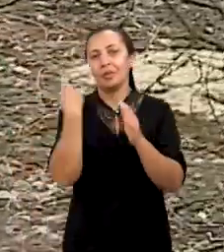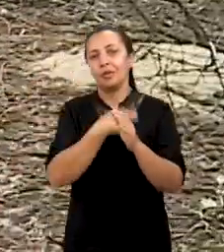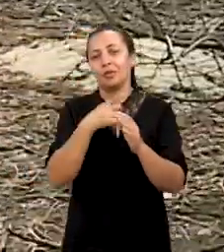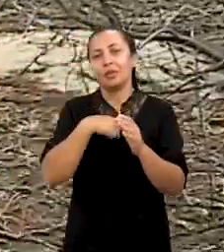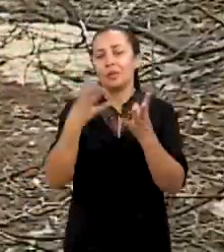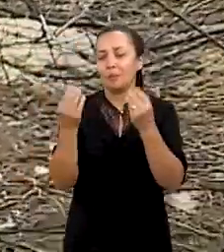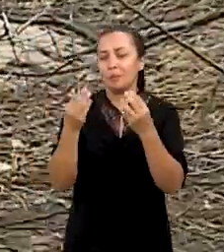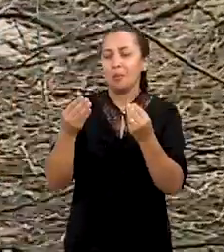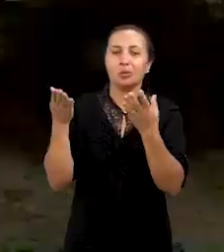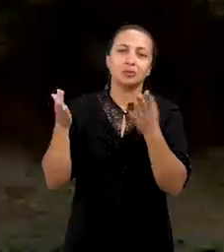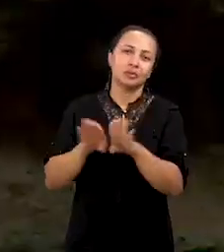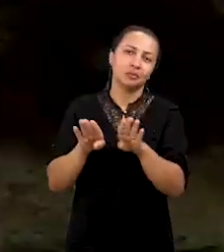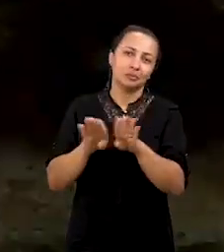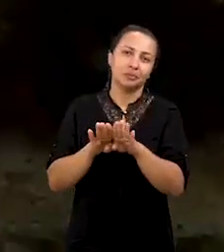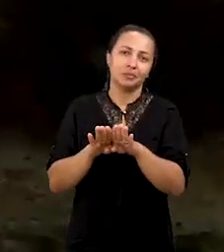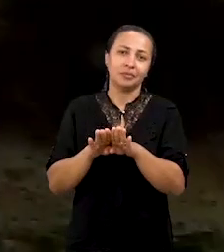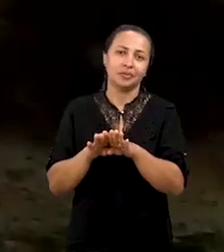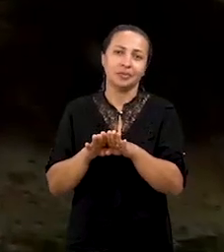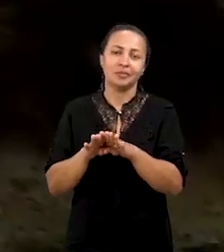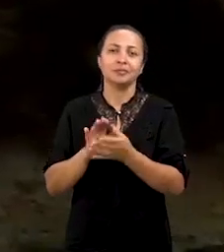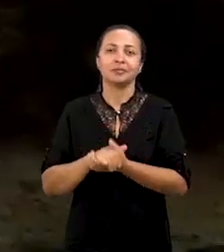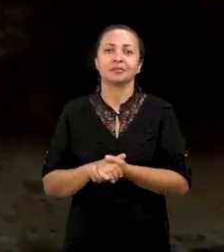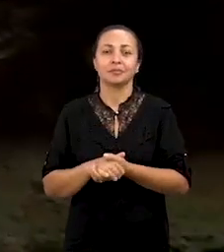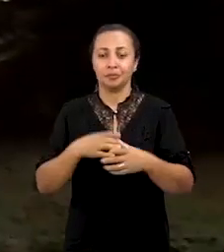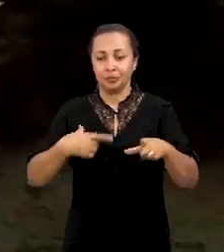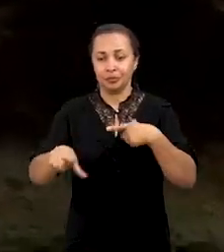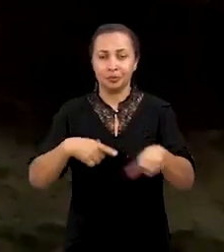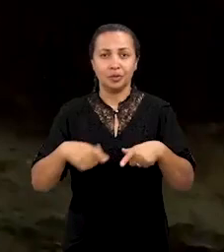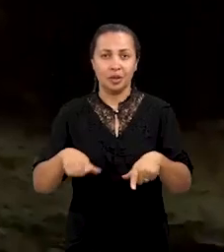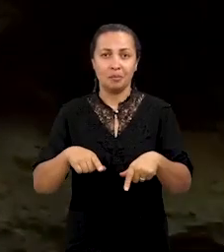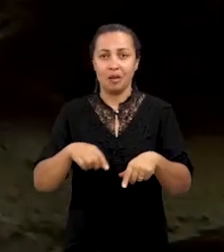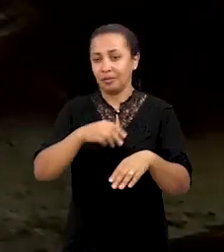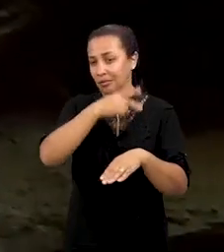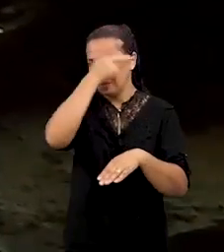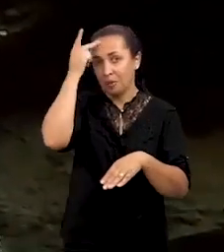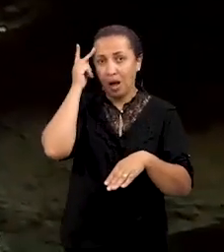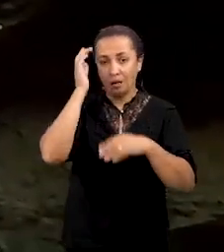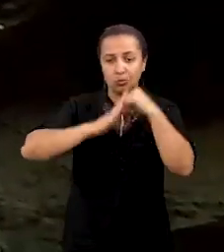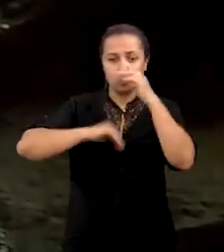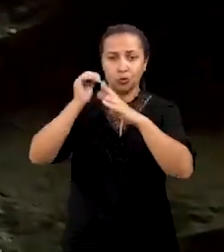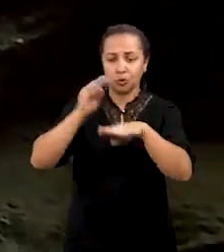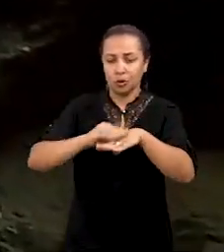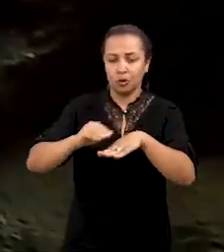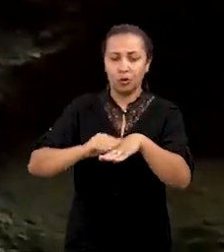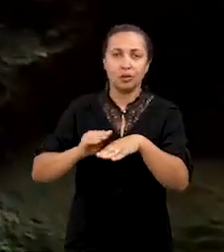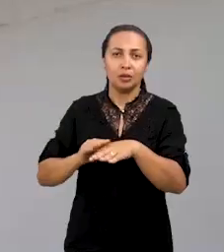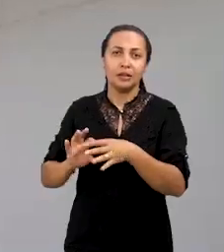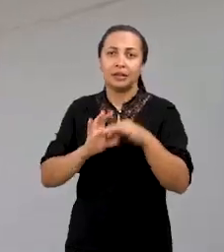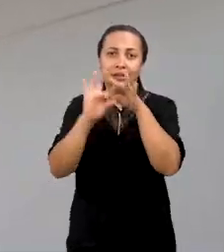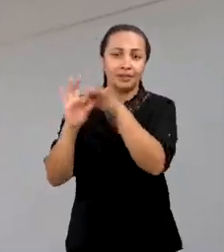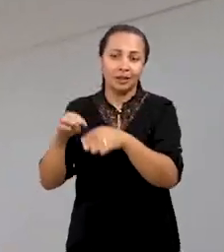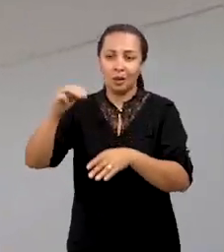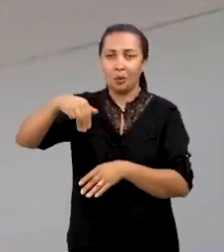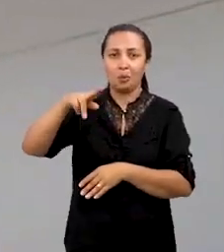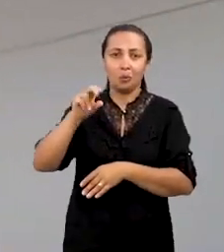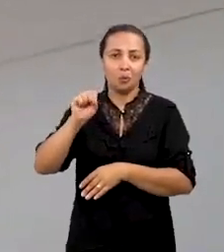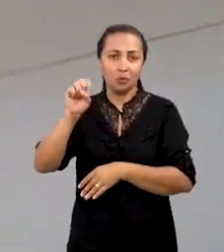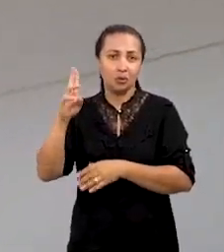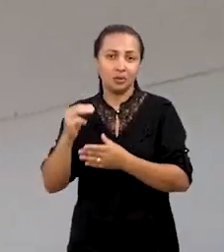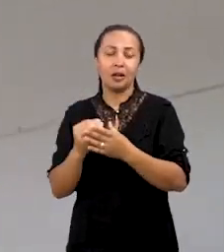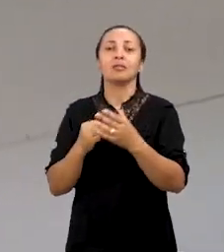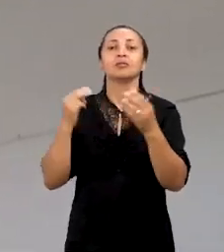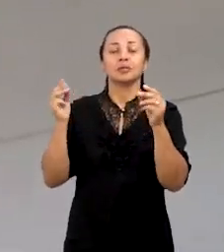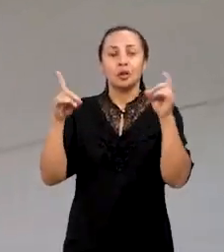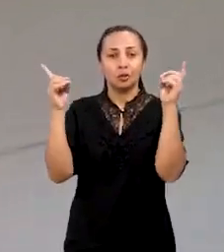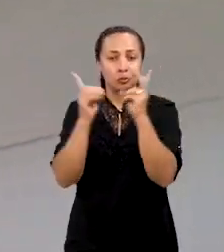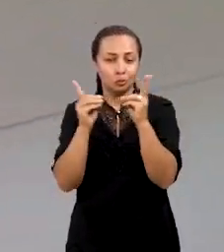muito disso aqui também no Ceridó. O trabalho do arqueólogo, que é ligado ao Museu Câmara Cascudo, da Universidade Federal